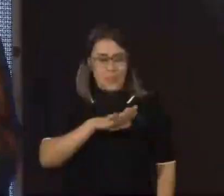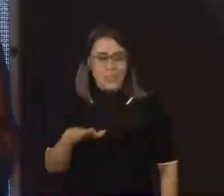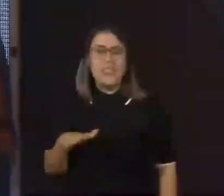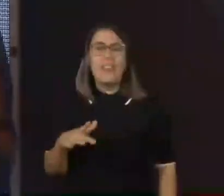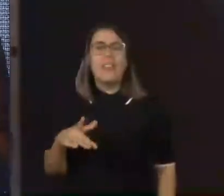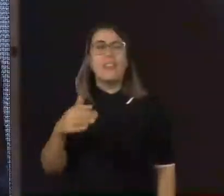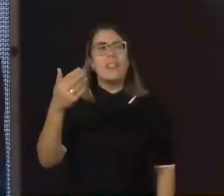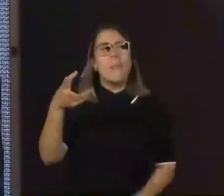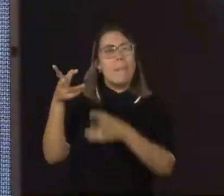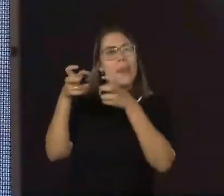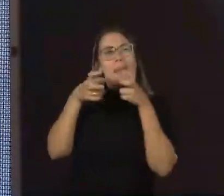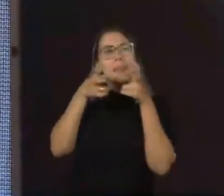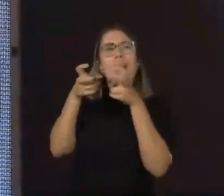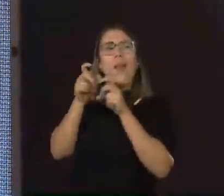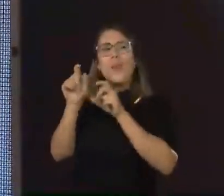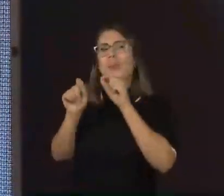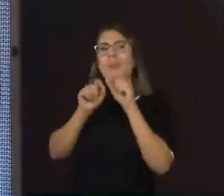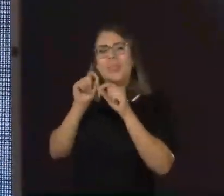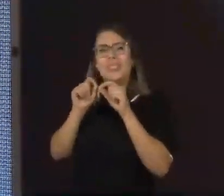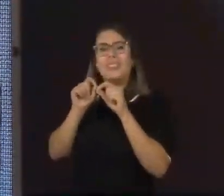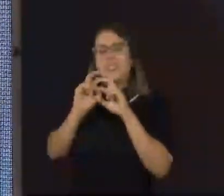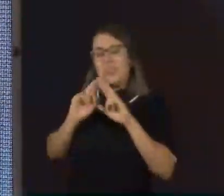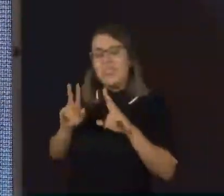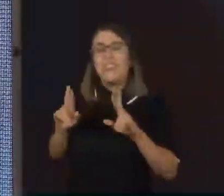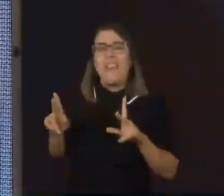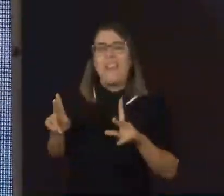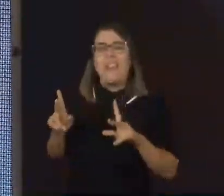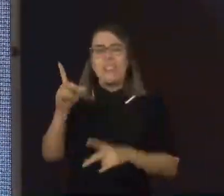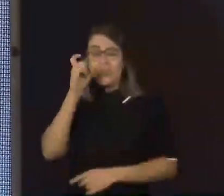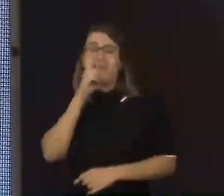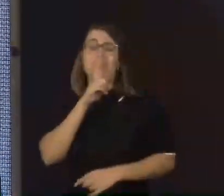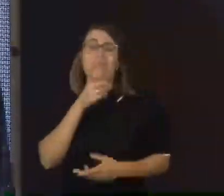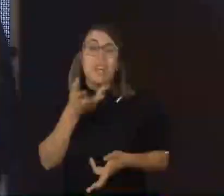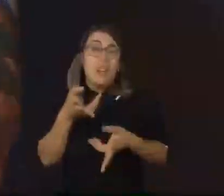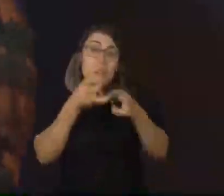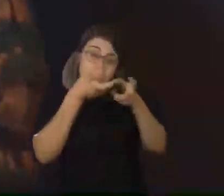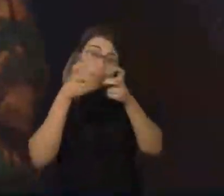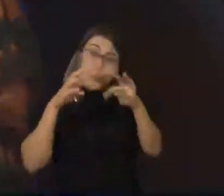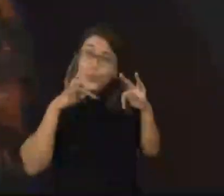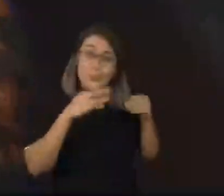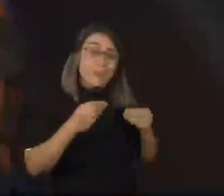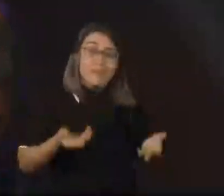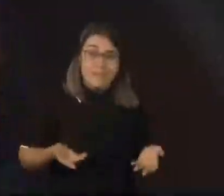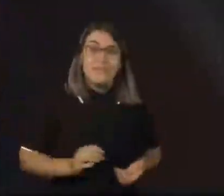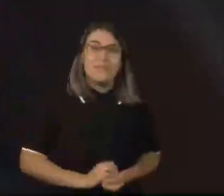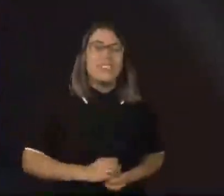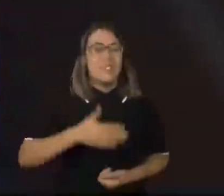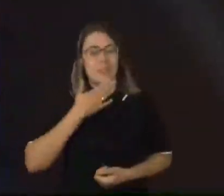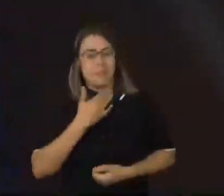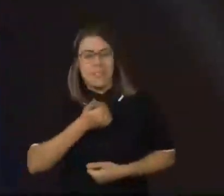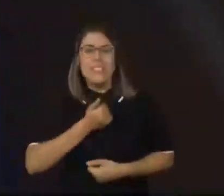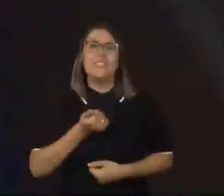responsabilidades, mas também consciente das suas dificuldades. Então, é isso que a gente fala quando a gente está falando em melhores